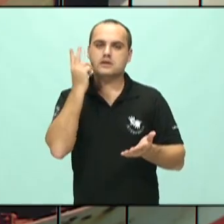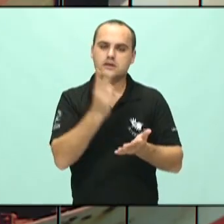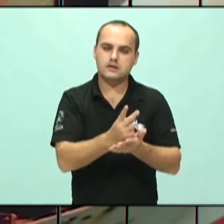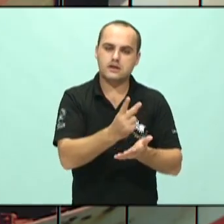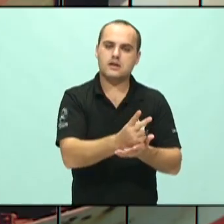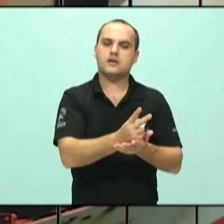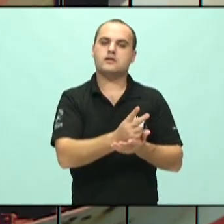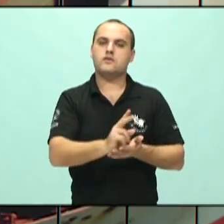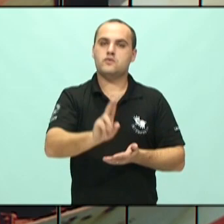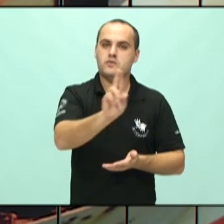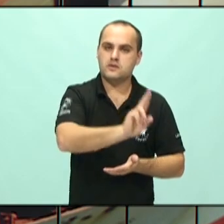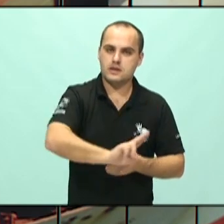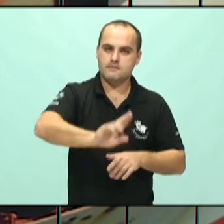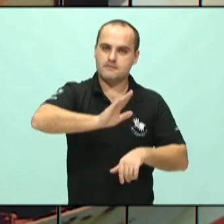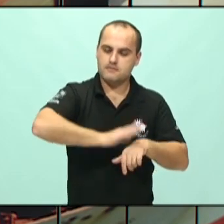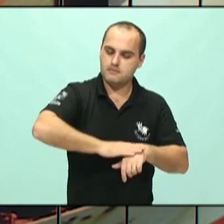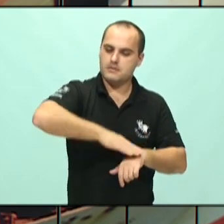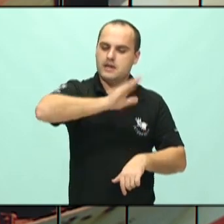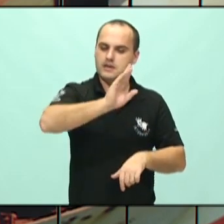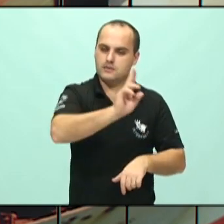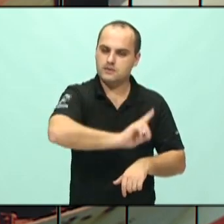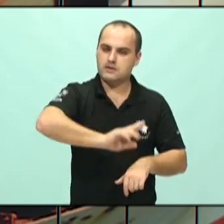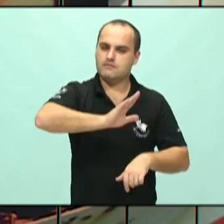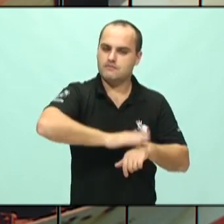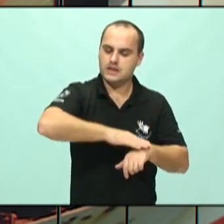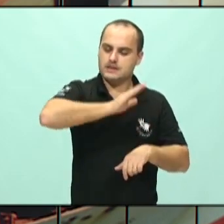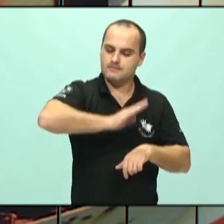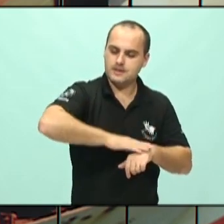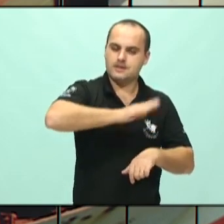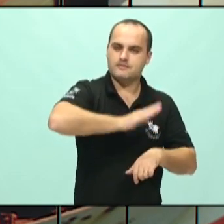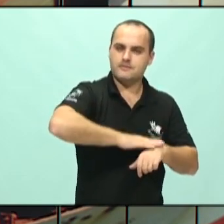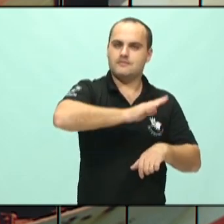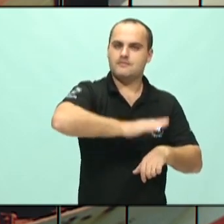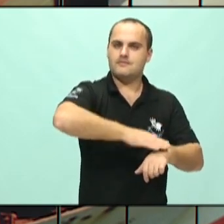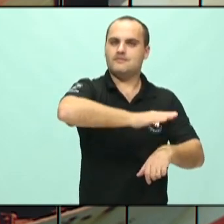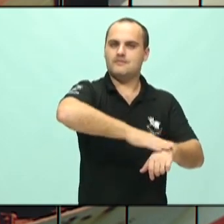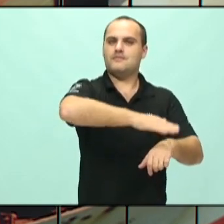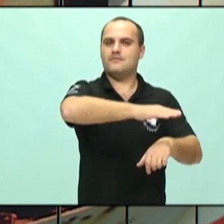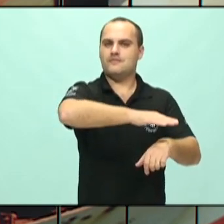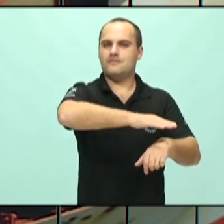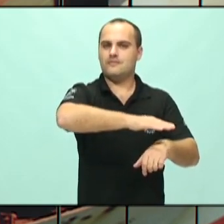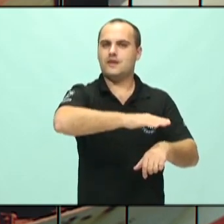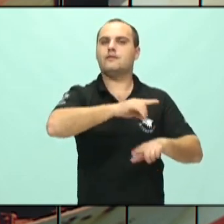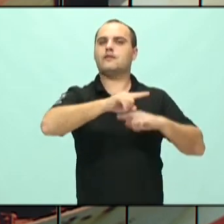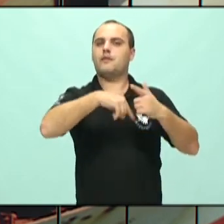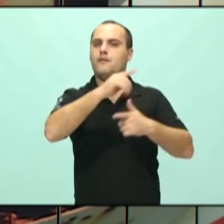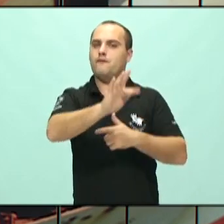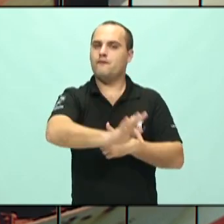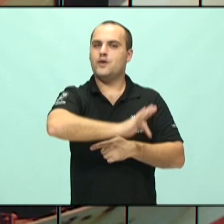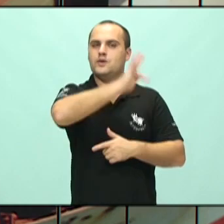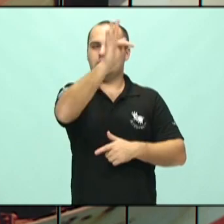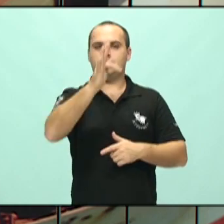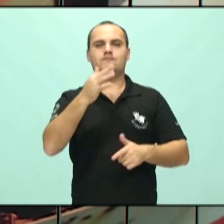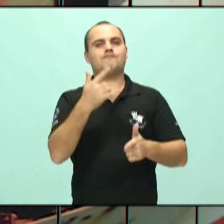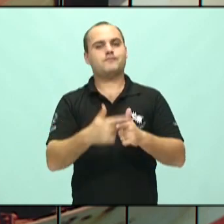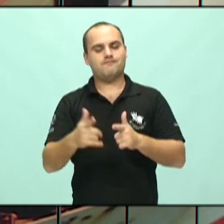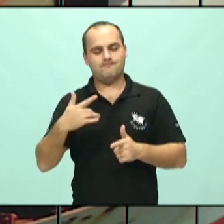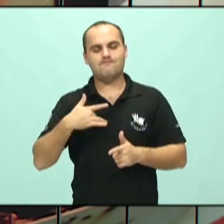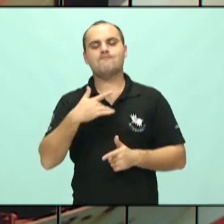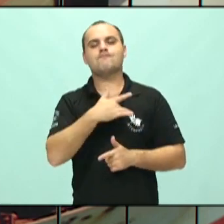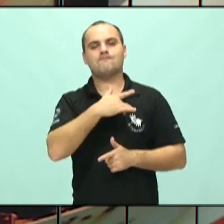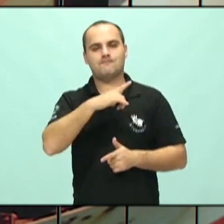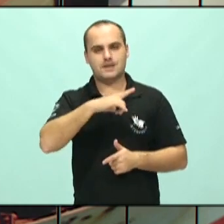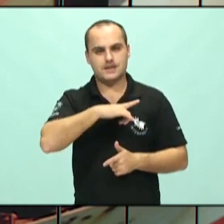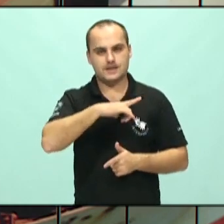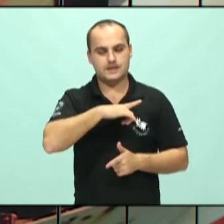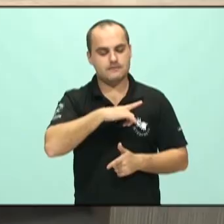um uso maior, maior, maior. E daí eu entro em grandes problemas de saúde, né? Então, assim, essa questão